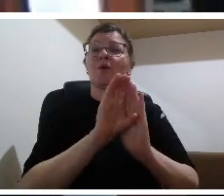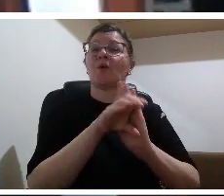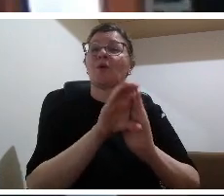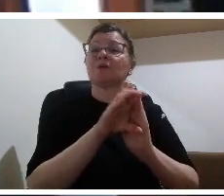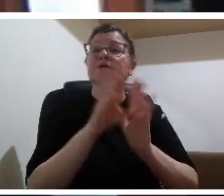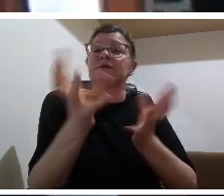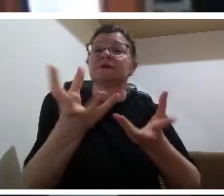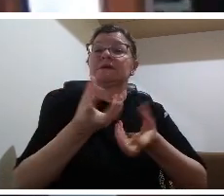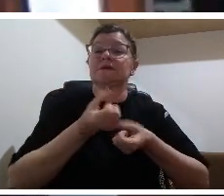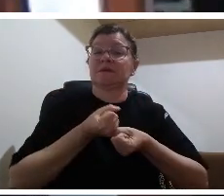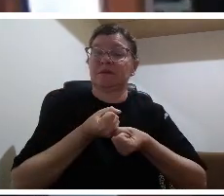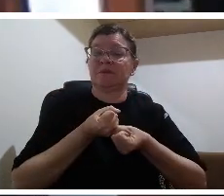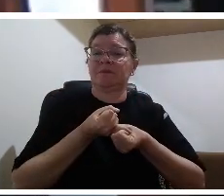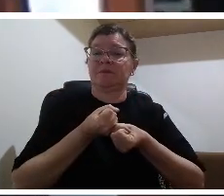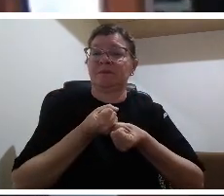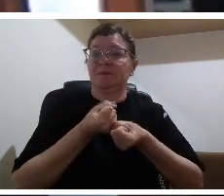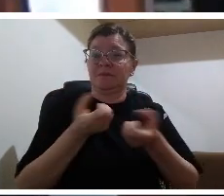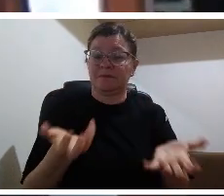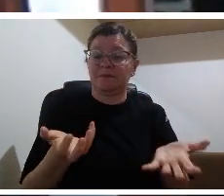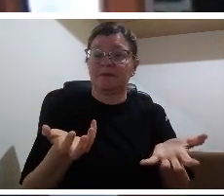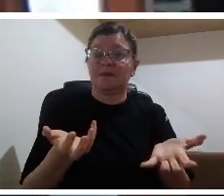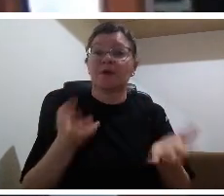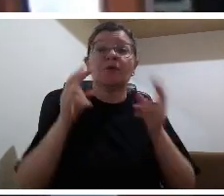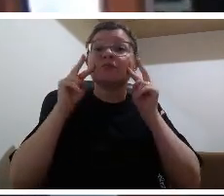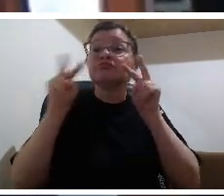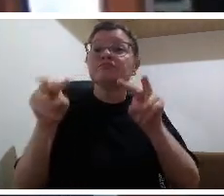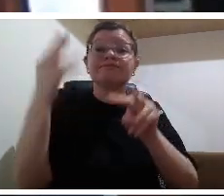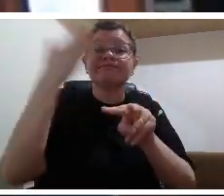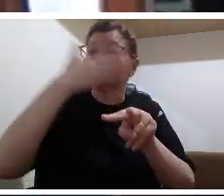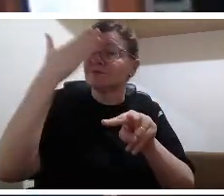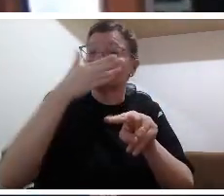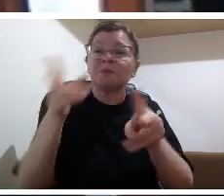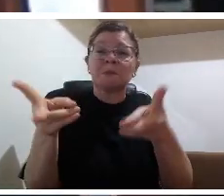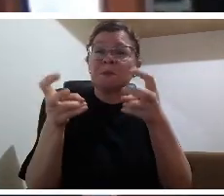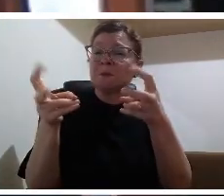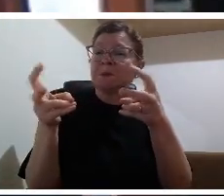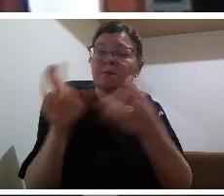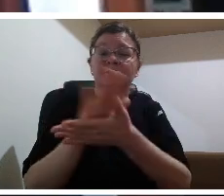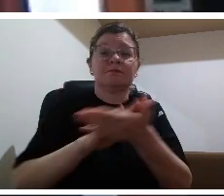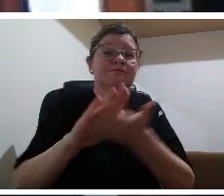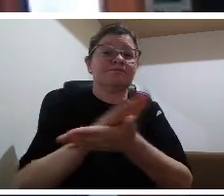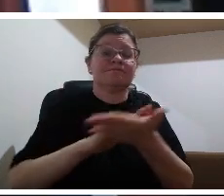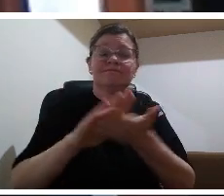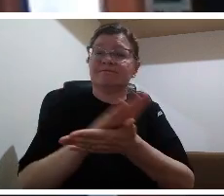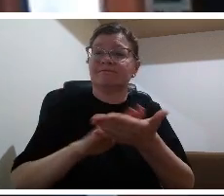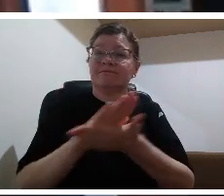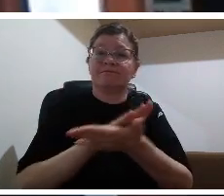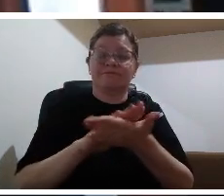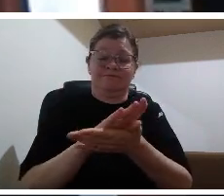imagem dele você não tem a figura física dele nem o professor tem o aluno